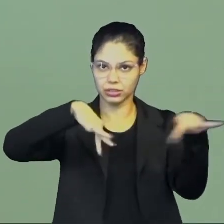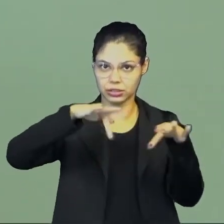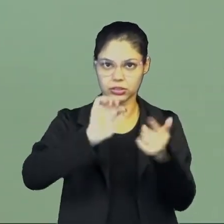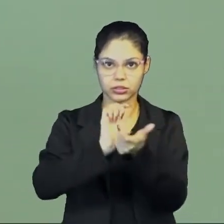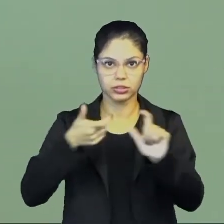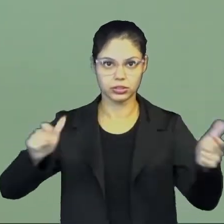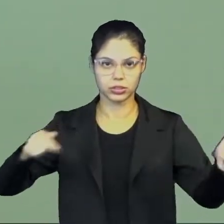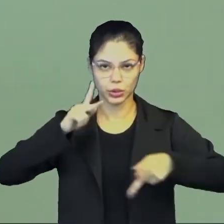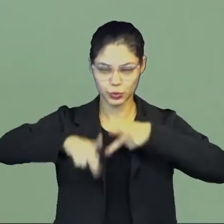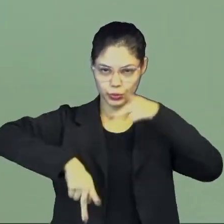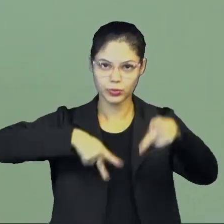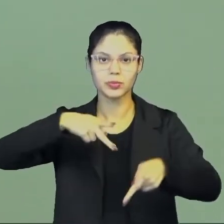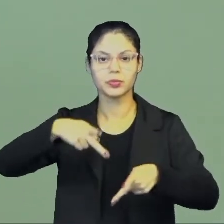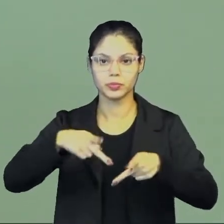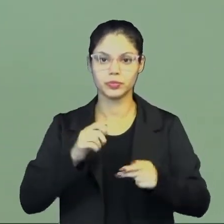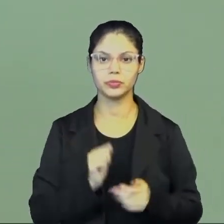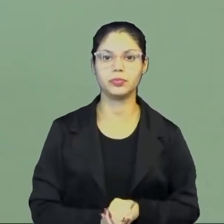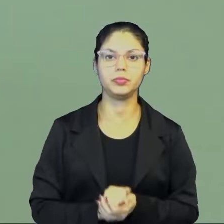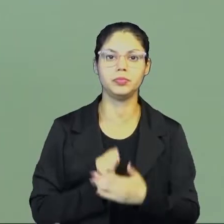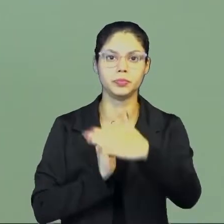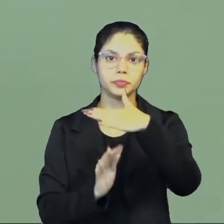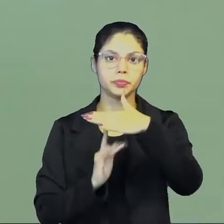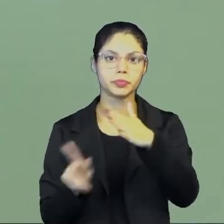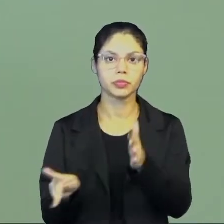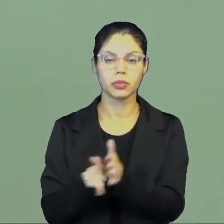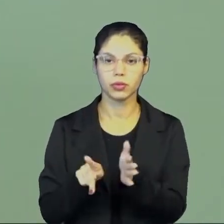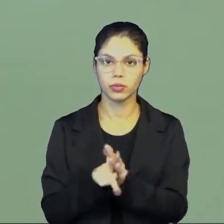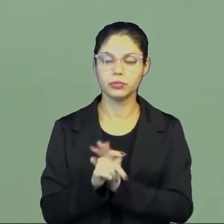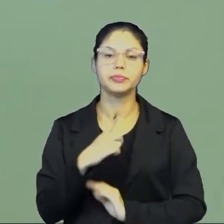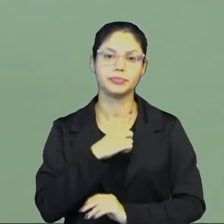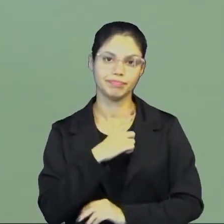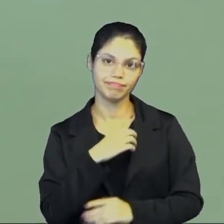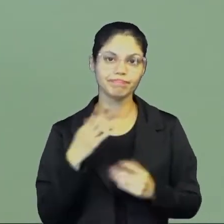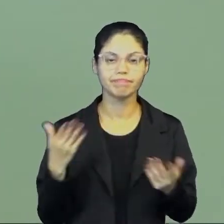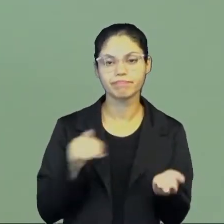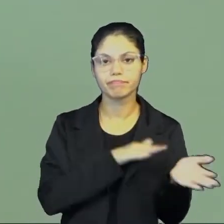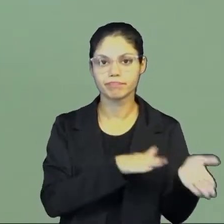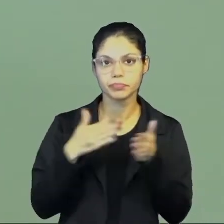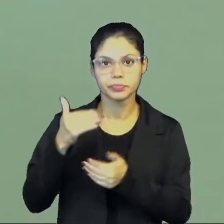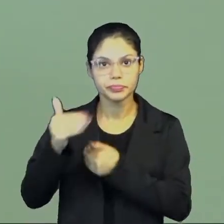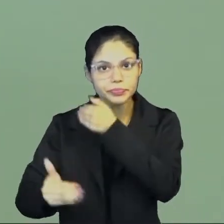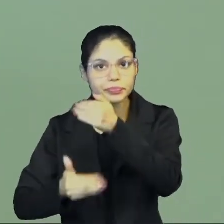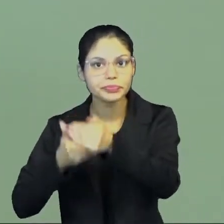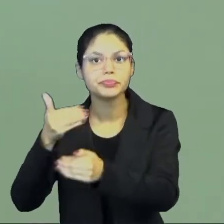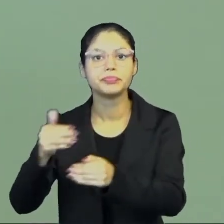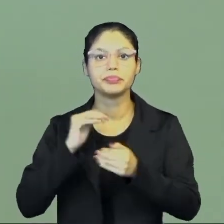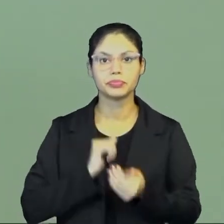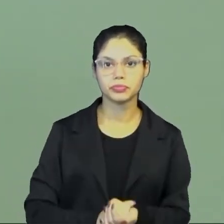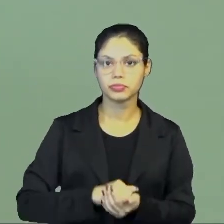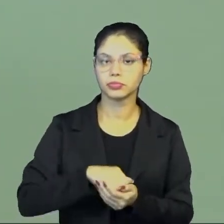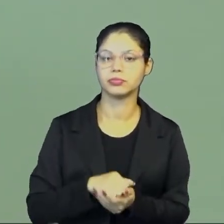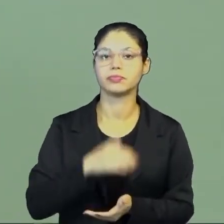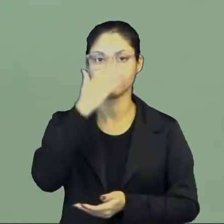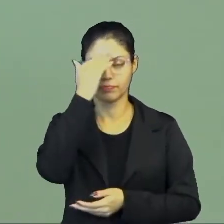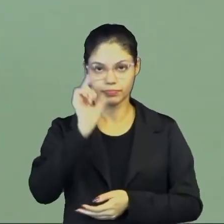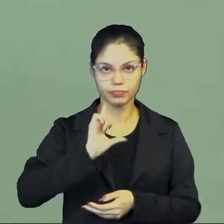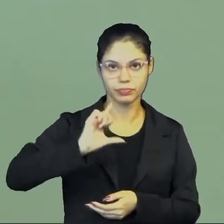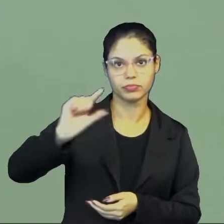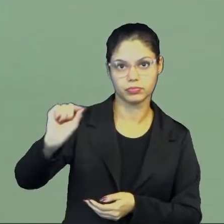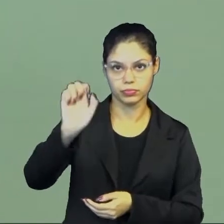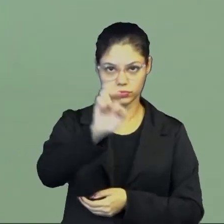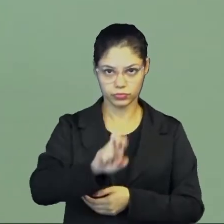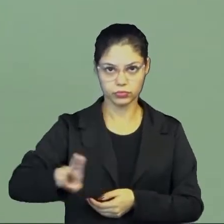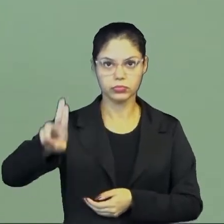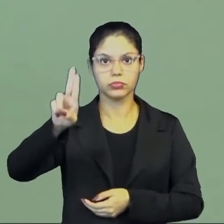crescimento das cidades, dessa migração, a gente passa por um processo que ele sai de uma